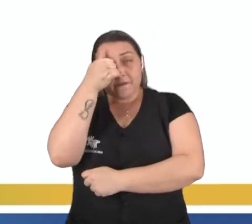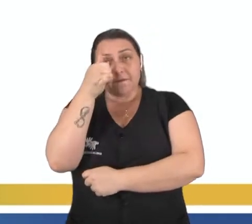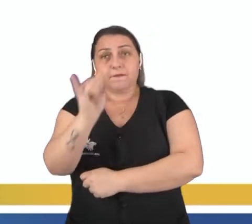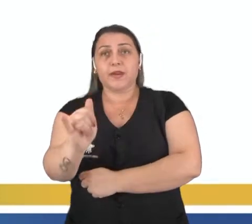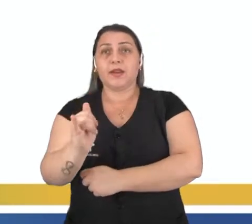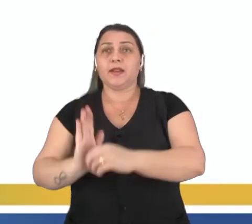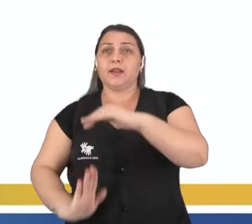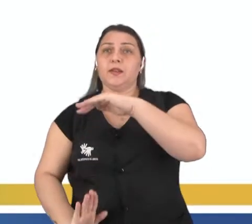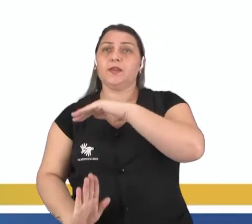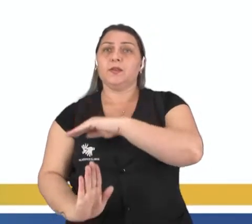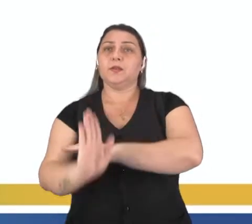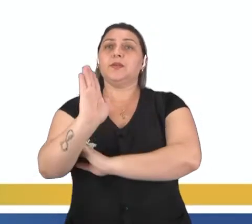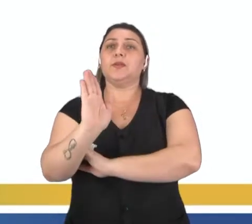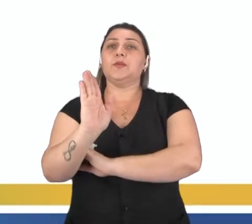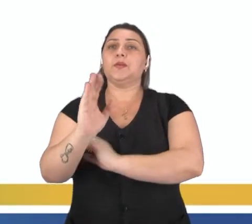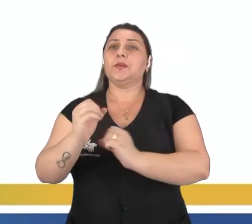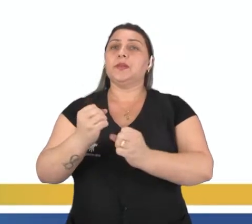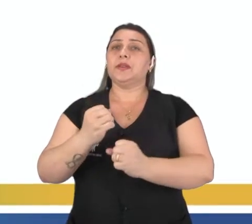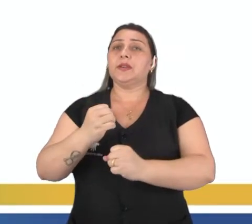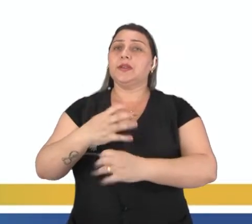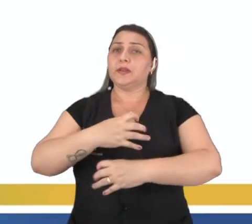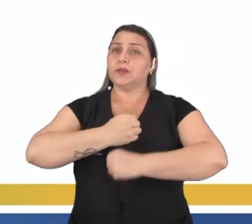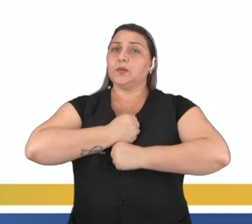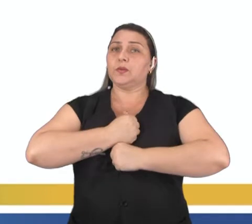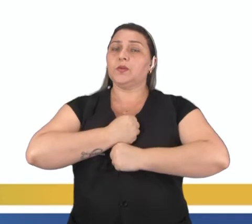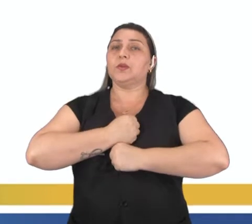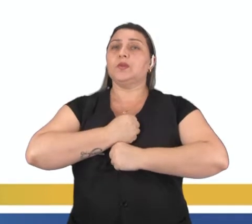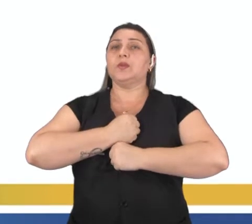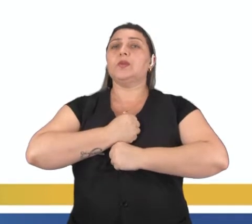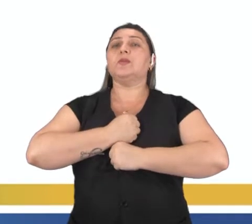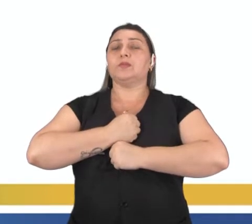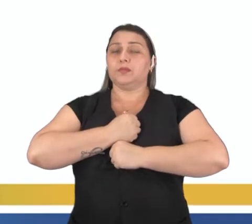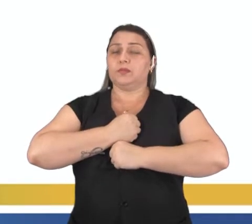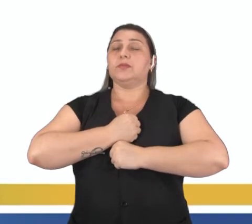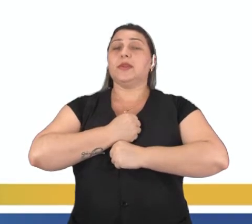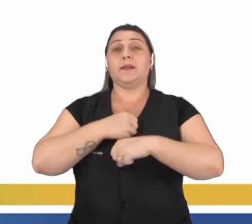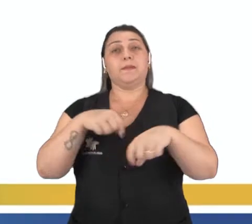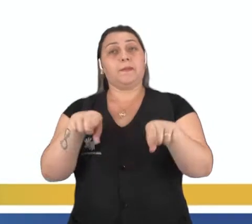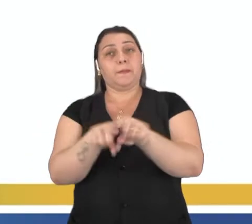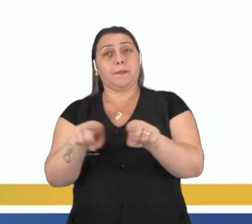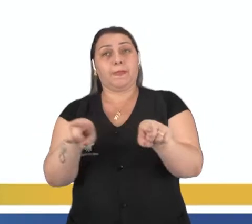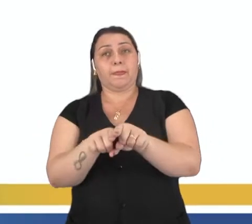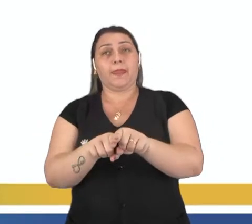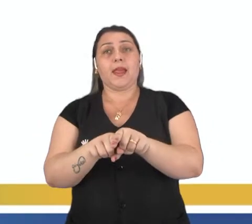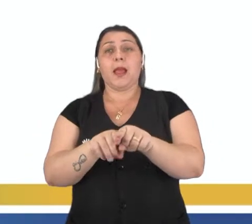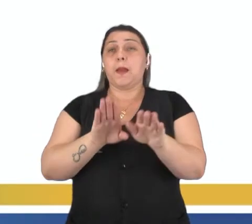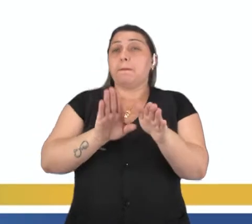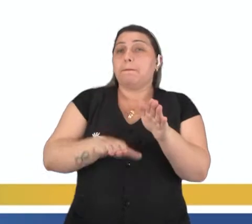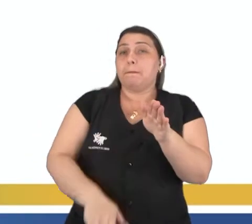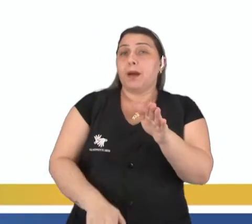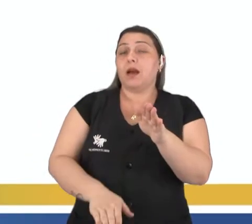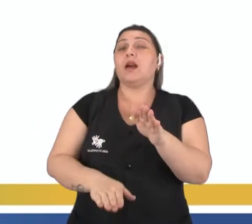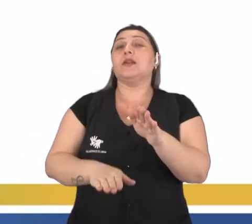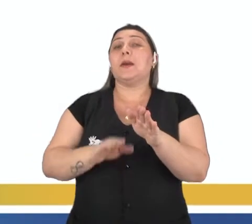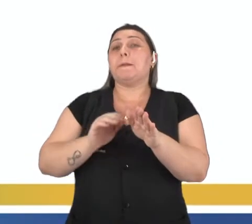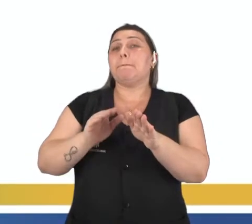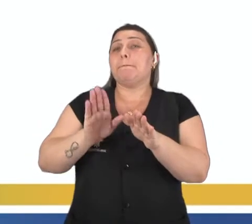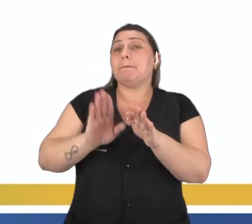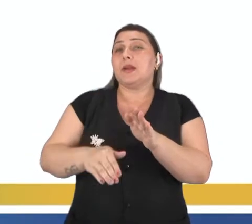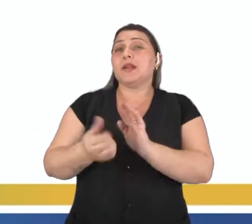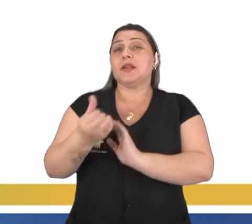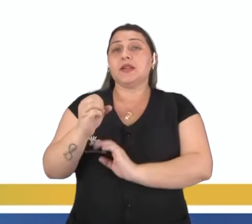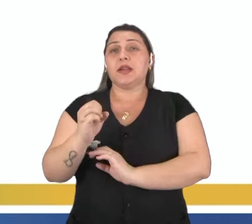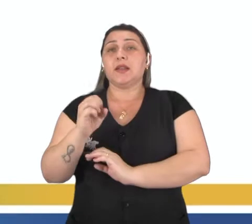ultrapassar o nível seguro de esforço para o seu organismo. Além disso, frequências muito baixas, menos de 60